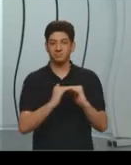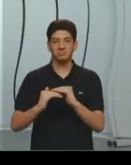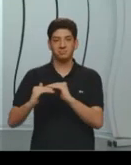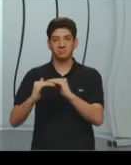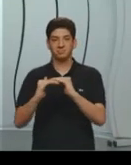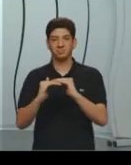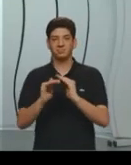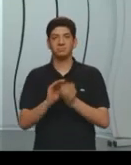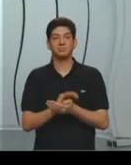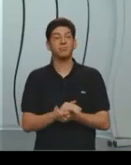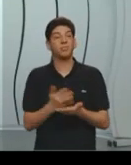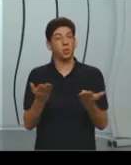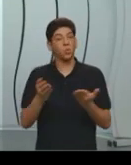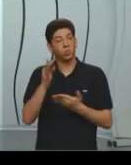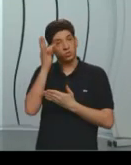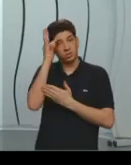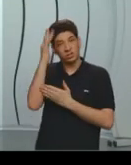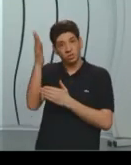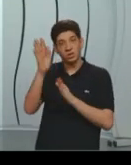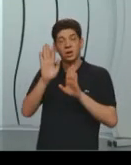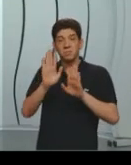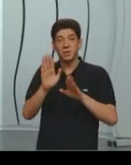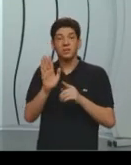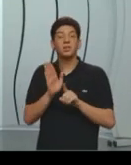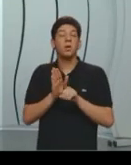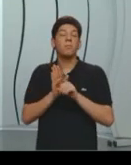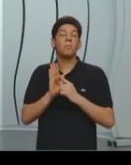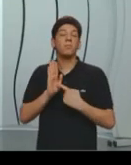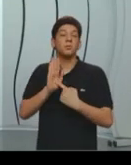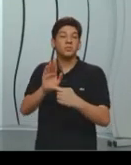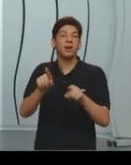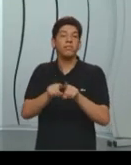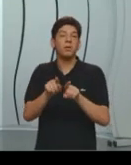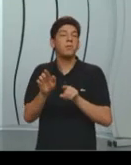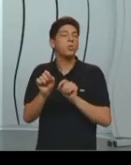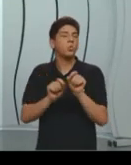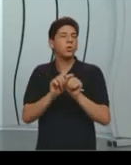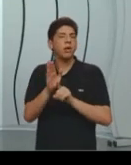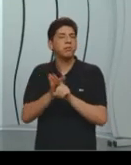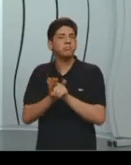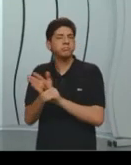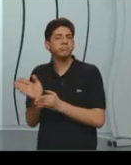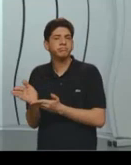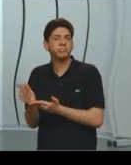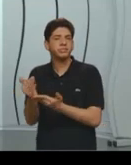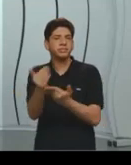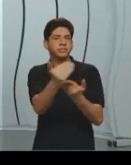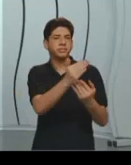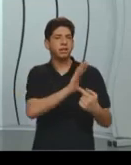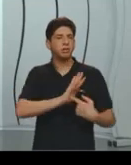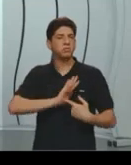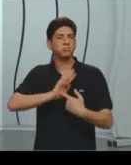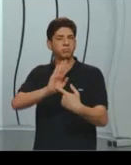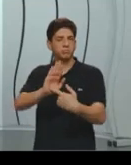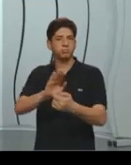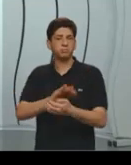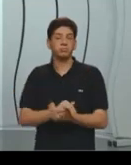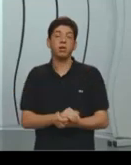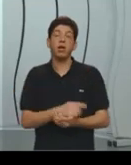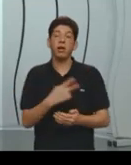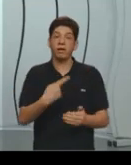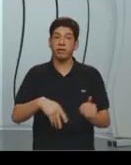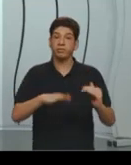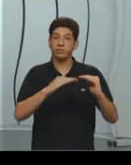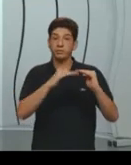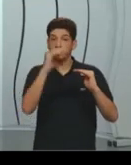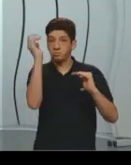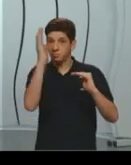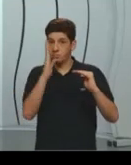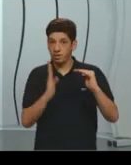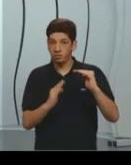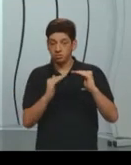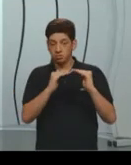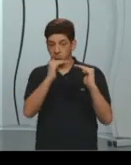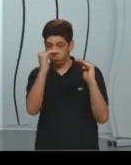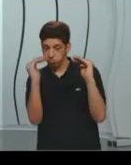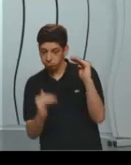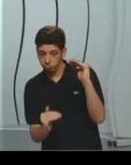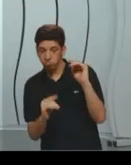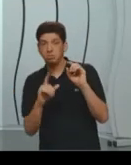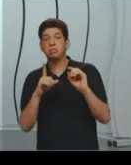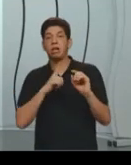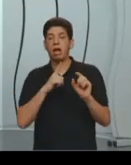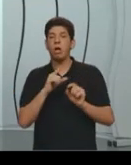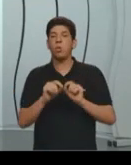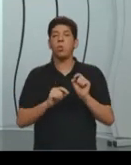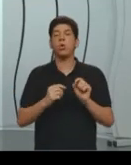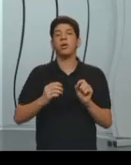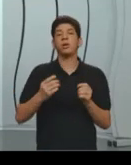parte de dados, né? Da realidade. A realidade que a gente tem no Brasil é extremamente desigual de concentração de renda, de